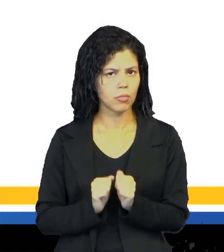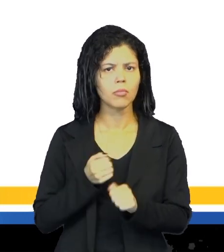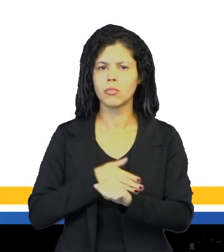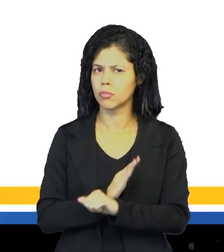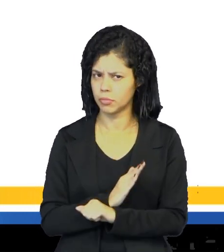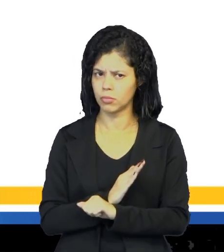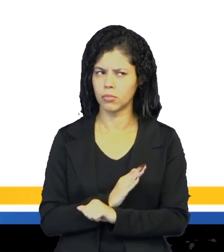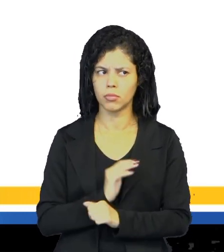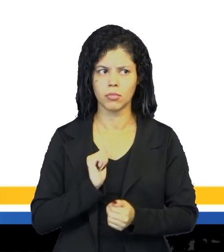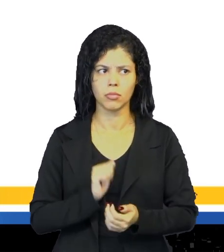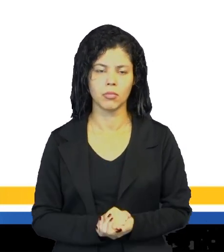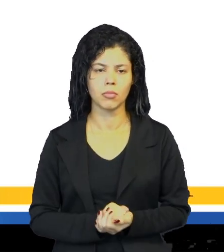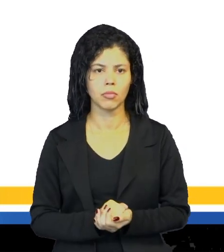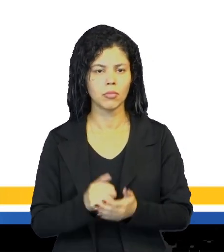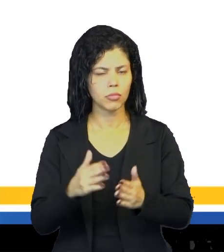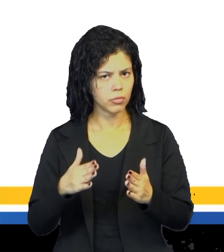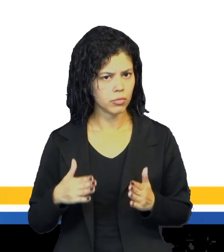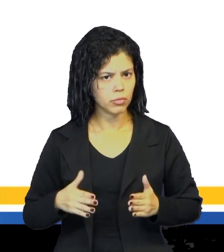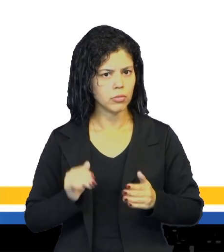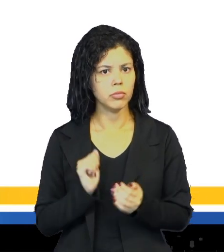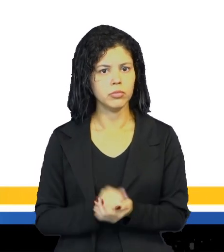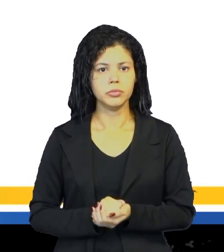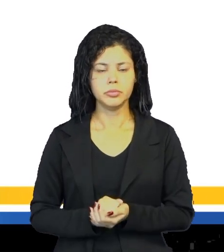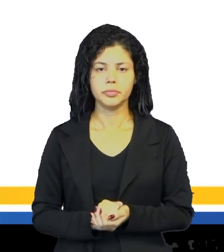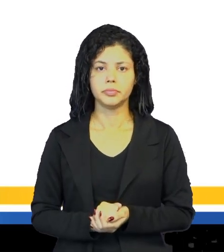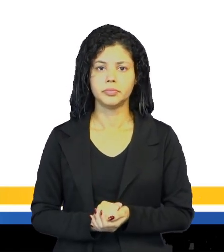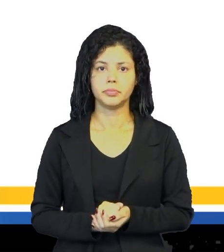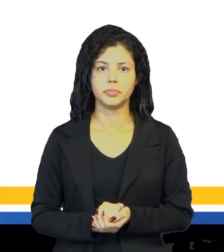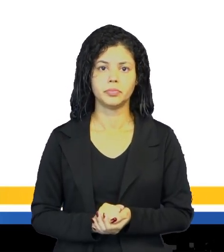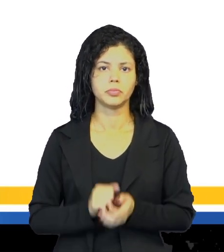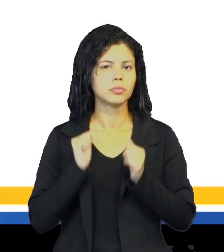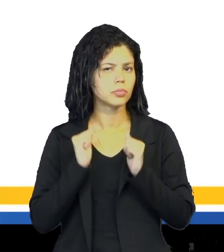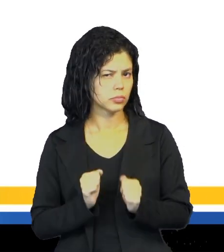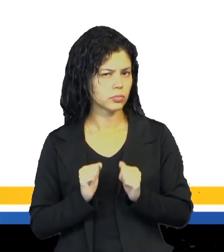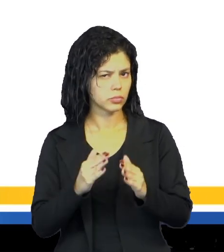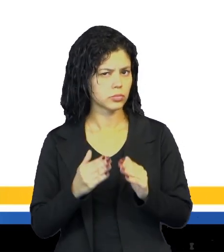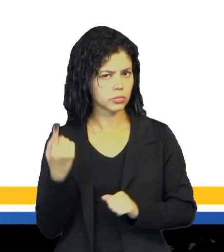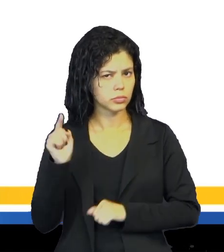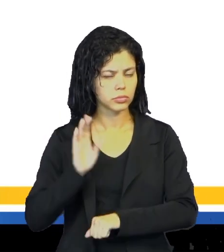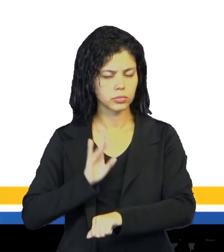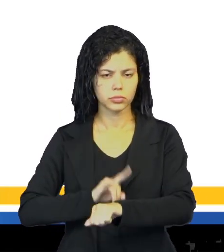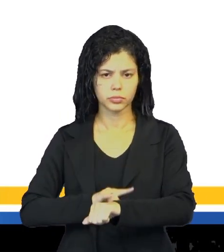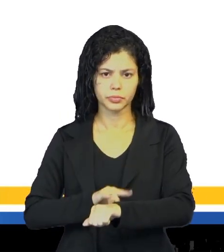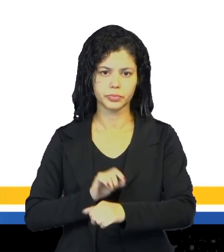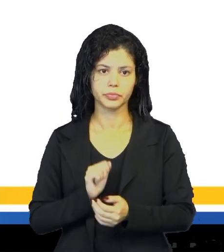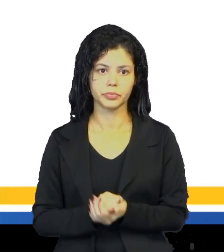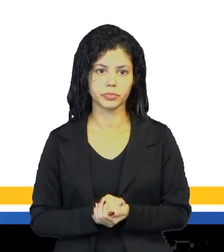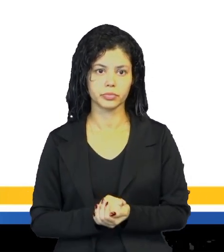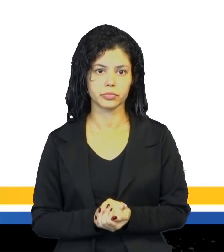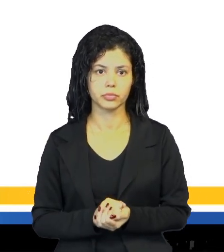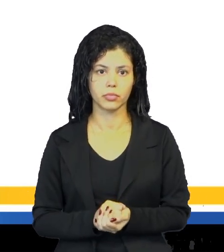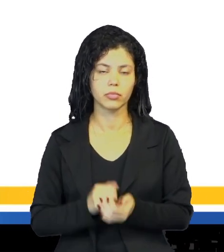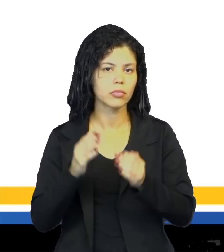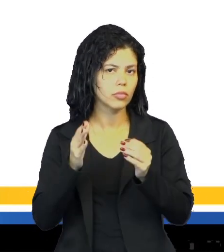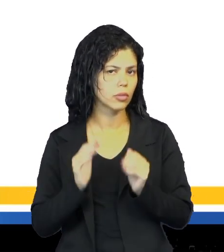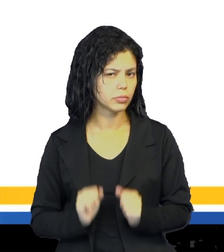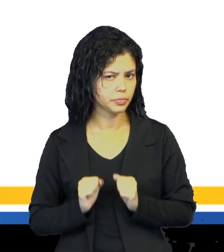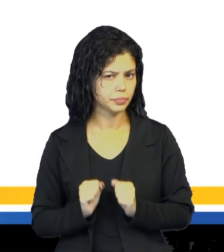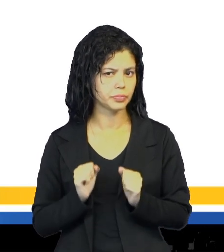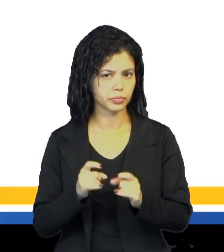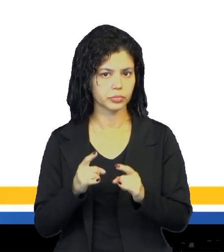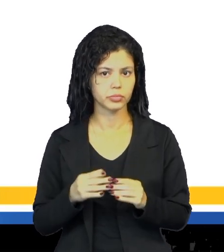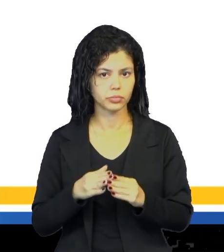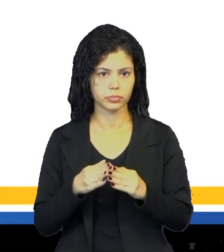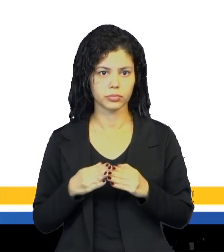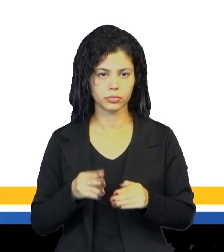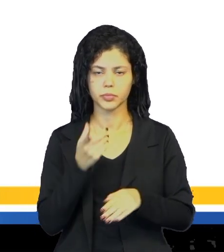pode entrar, que é o com licença. Puedo ir ao banho, que é, professor, posso ir ao banheiro? E puedo ir a tomar água, ou